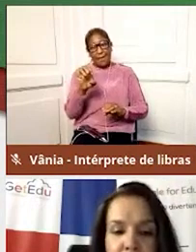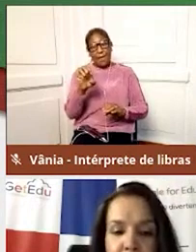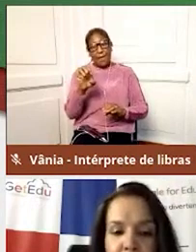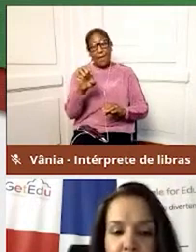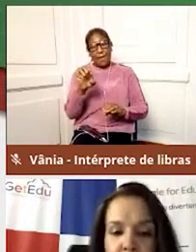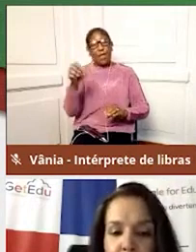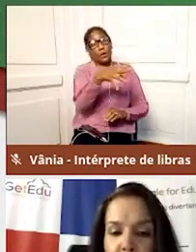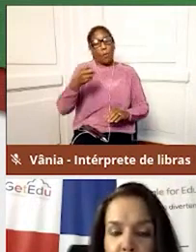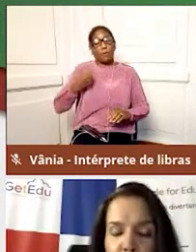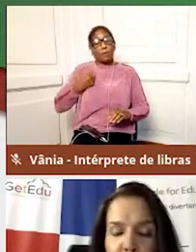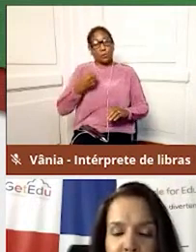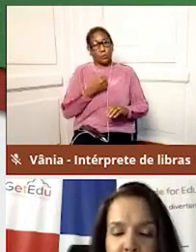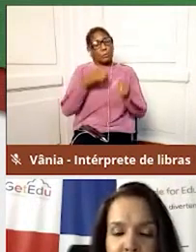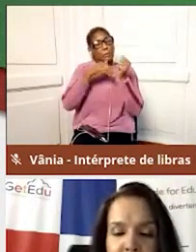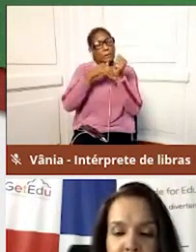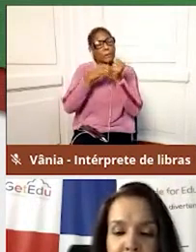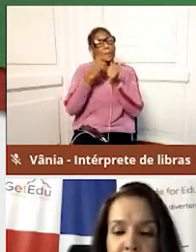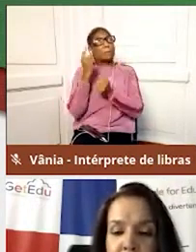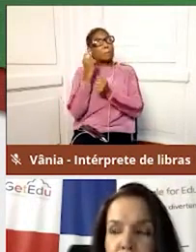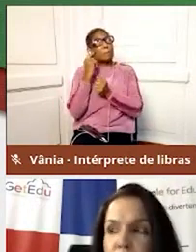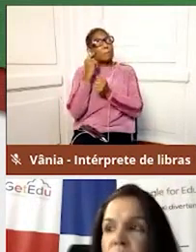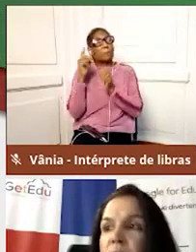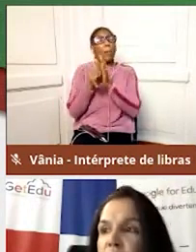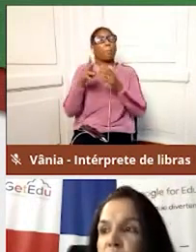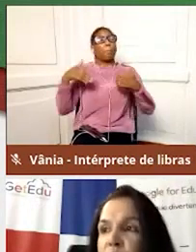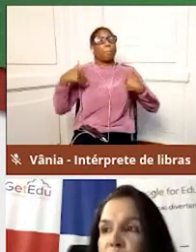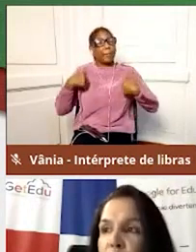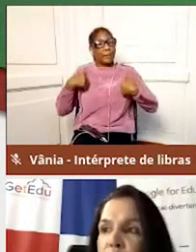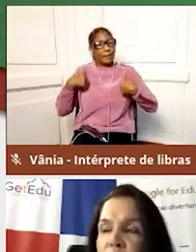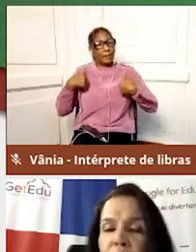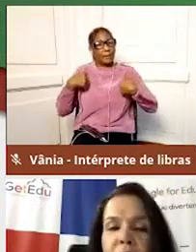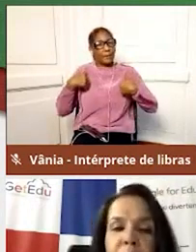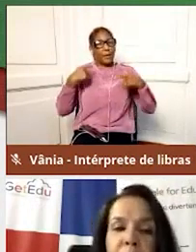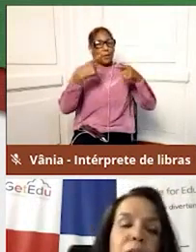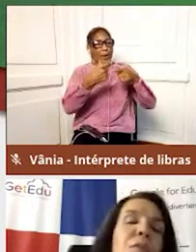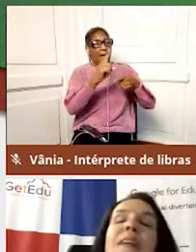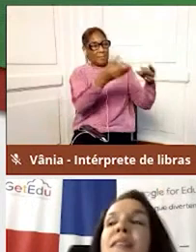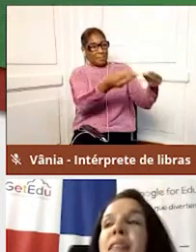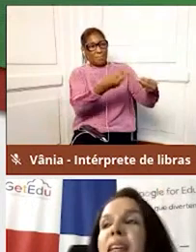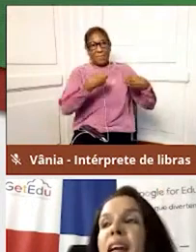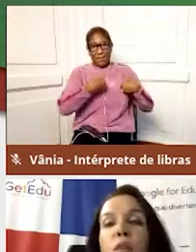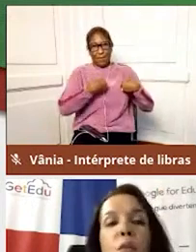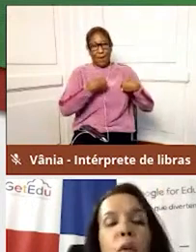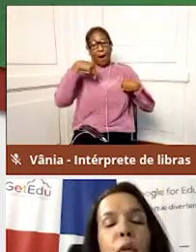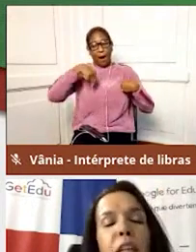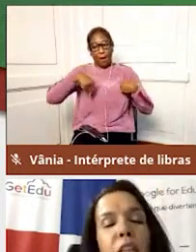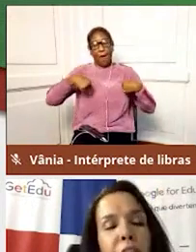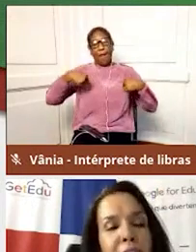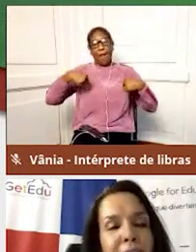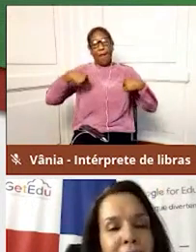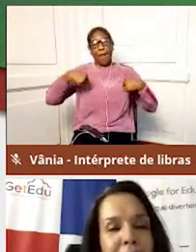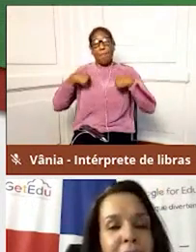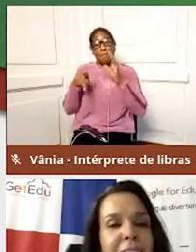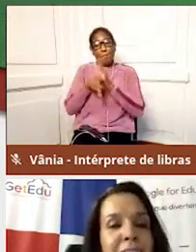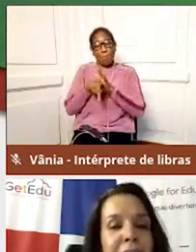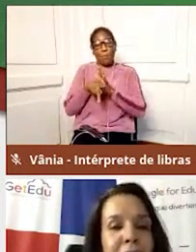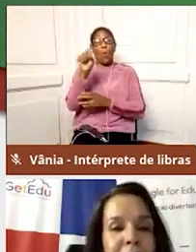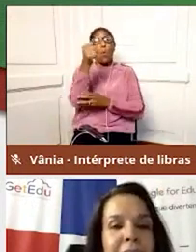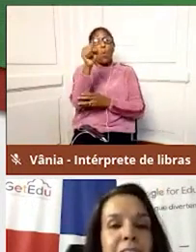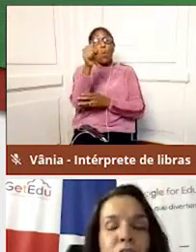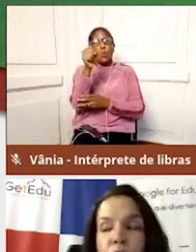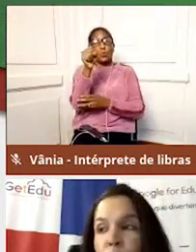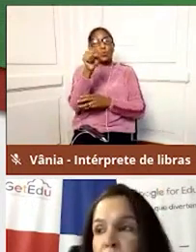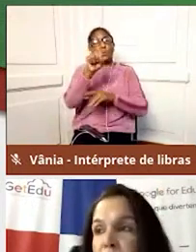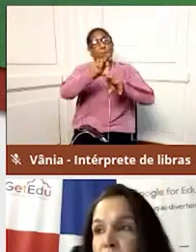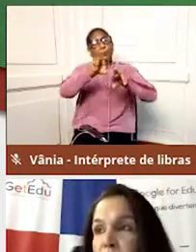inicial por uma senha forte, por uma senha com oito caracteres,